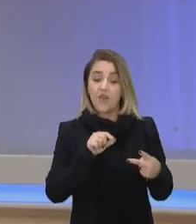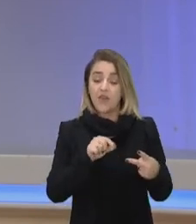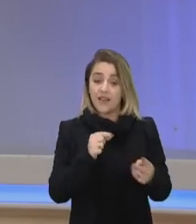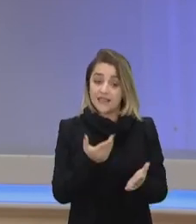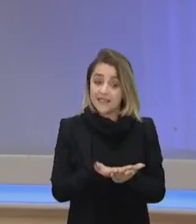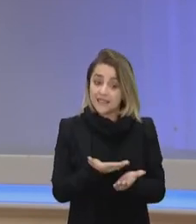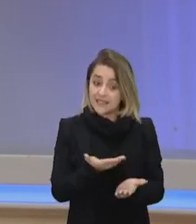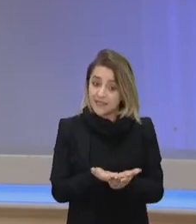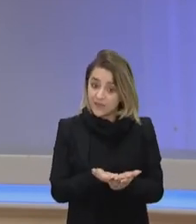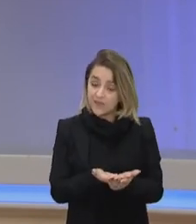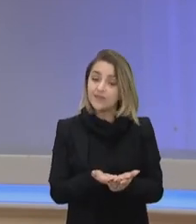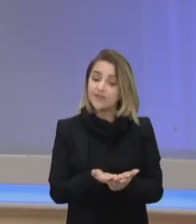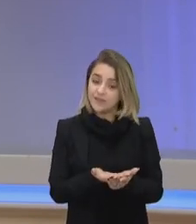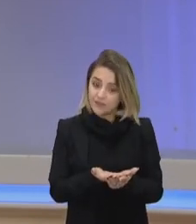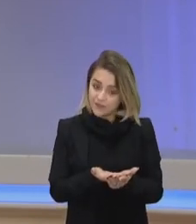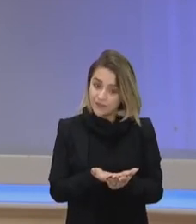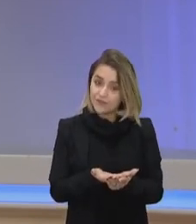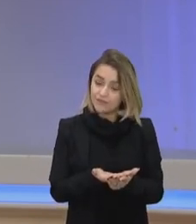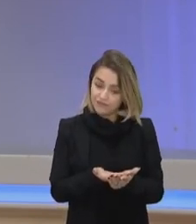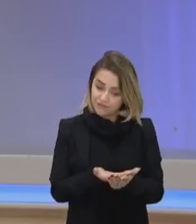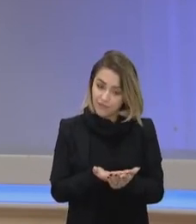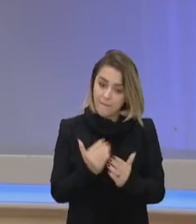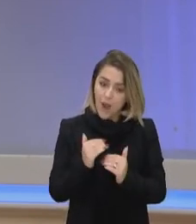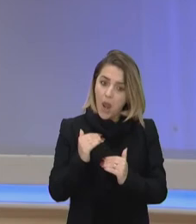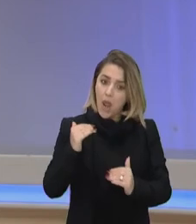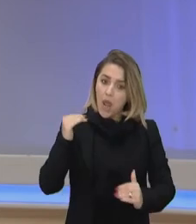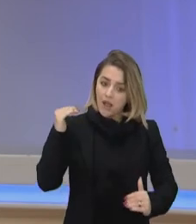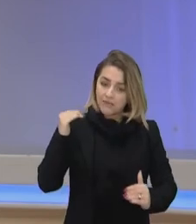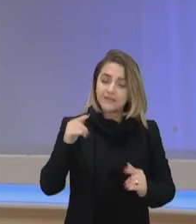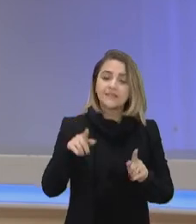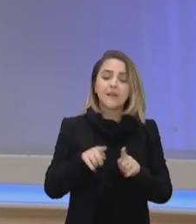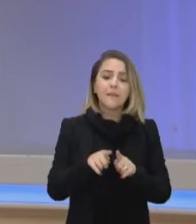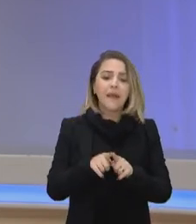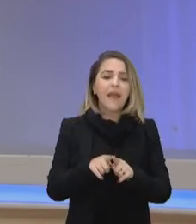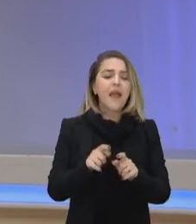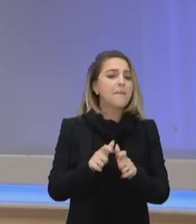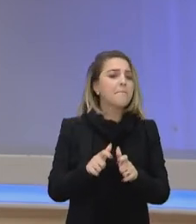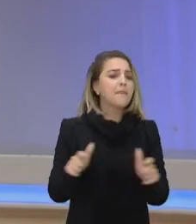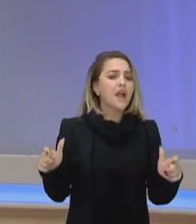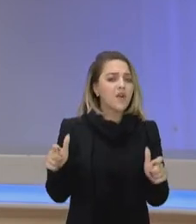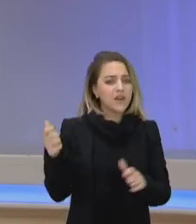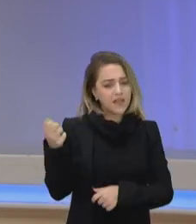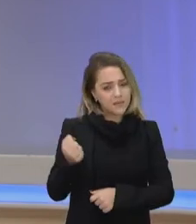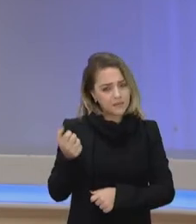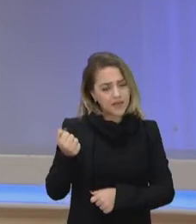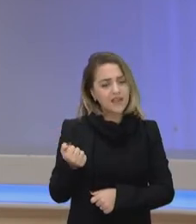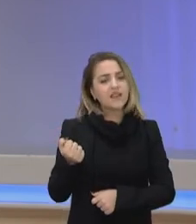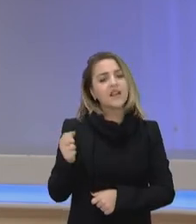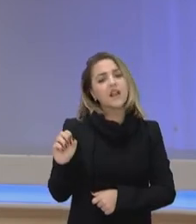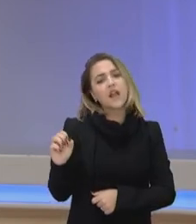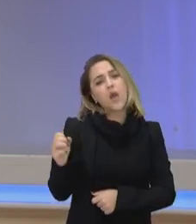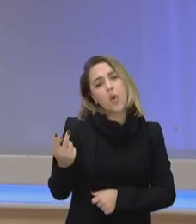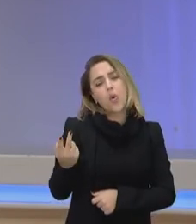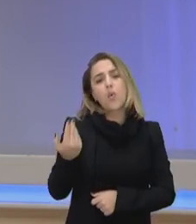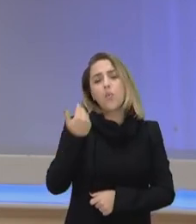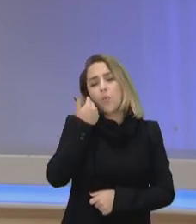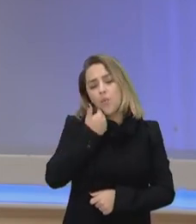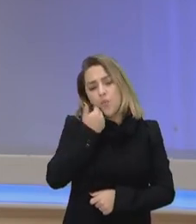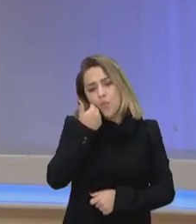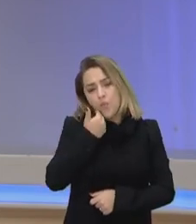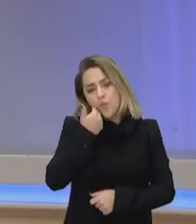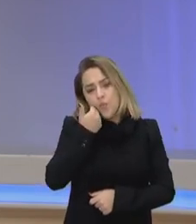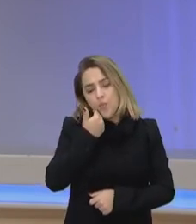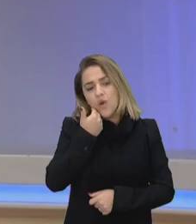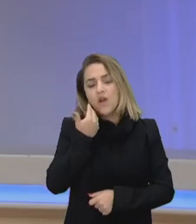você vê que a grande maioria das pessoas de cor de pele branca, ou então... Aliás, há uma